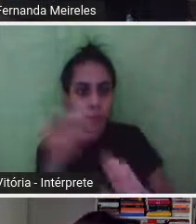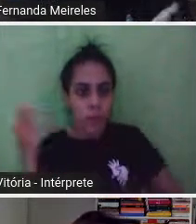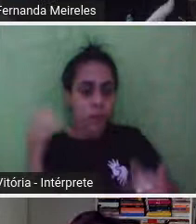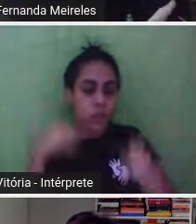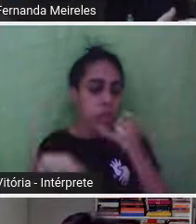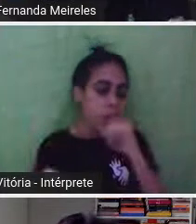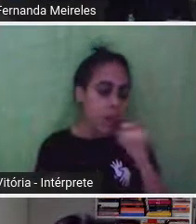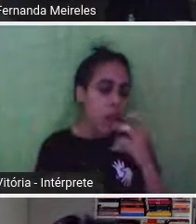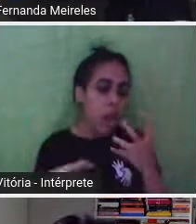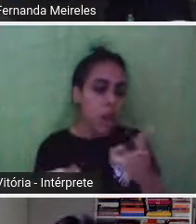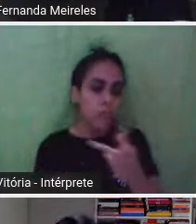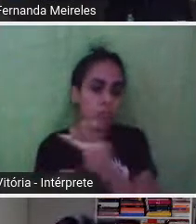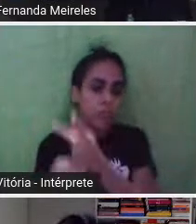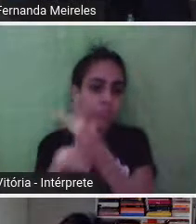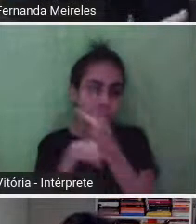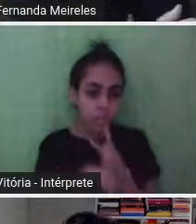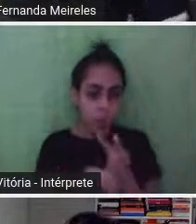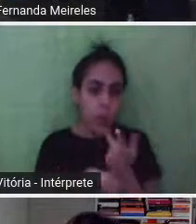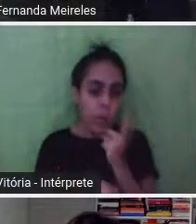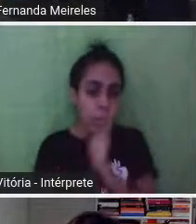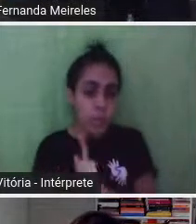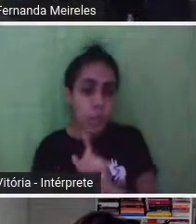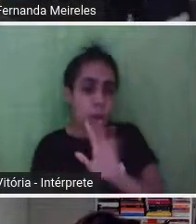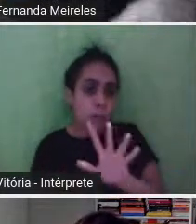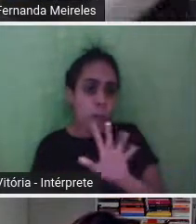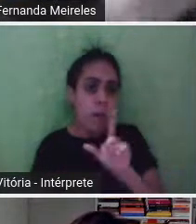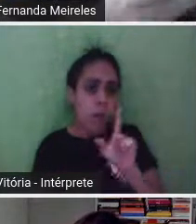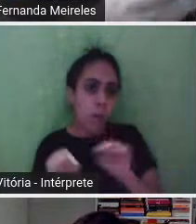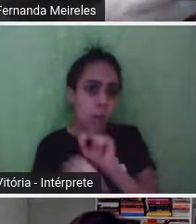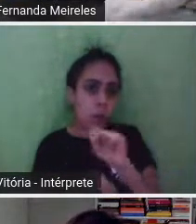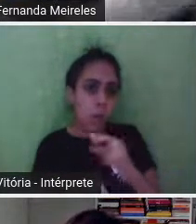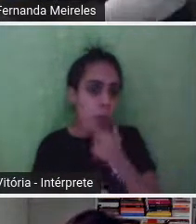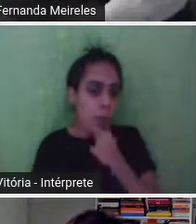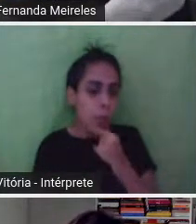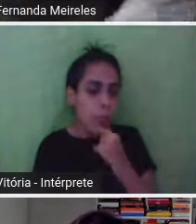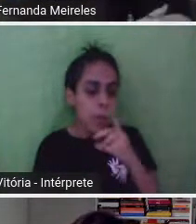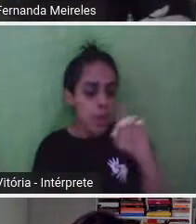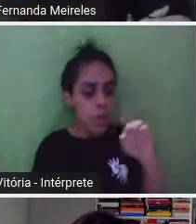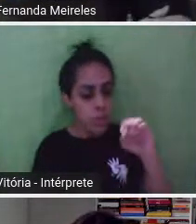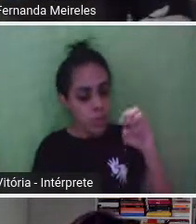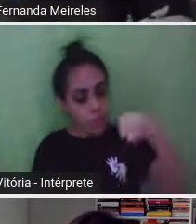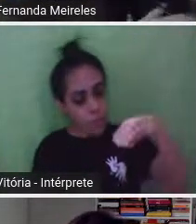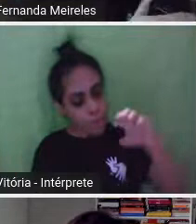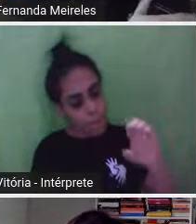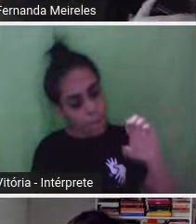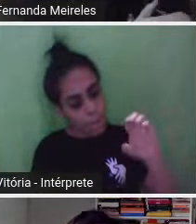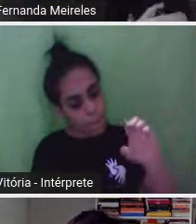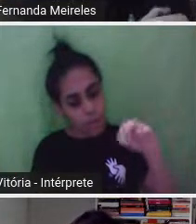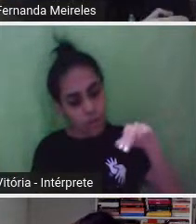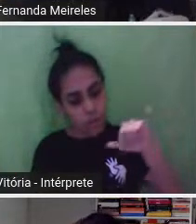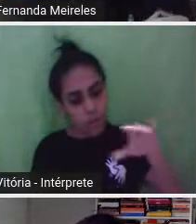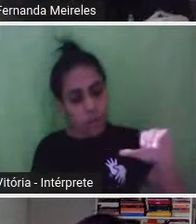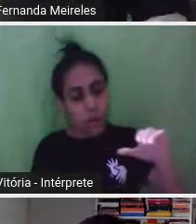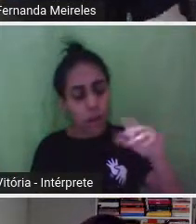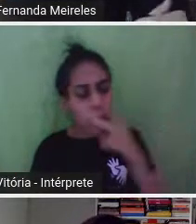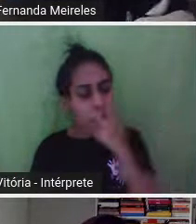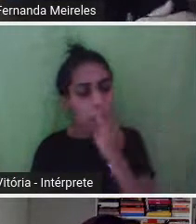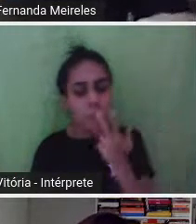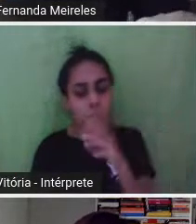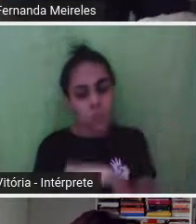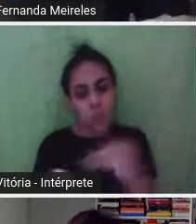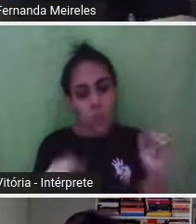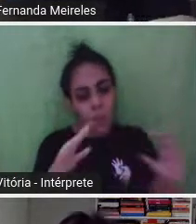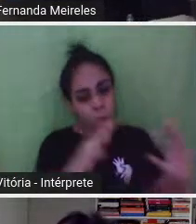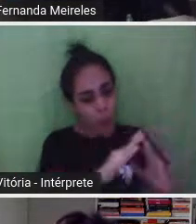prêmio, e acabou sendo convidado pelo Domênico Starnoni para as mãos chá na casa dele. E o Maurício